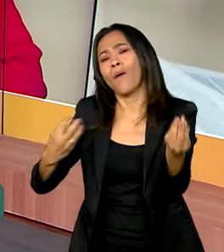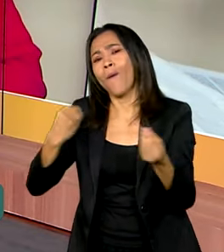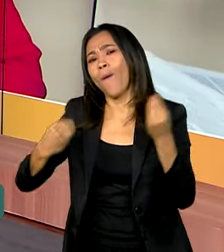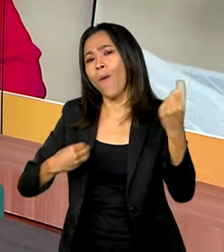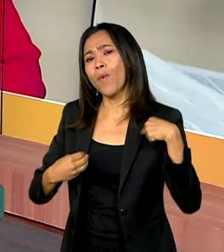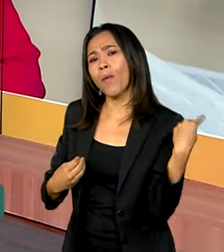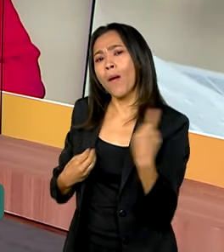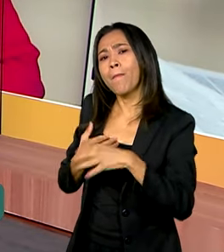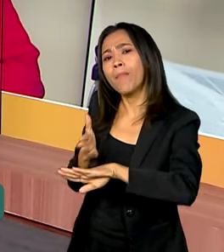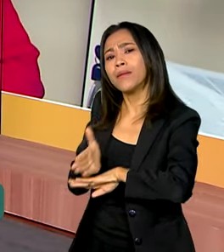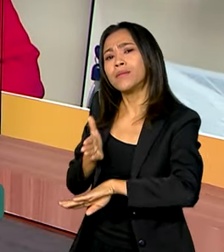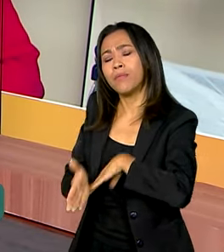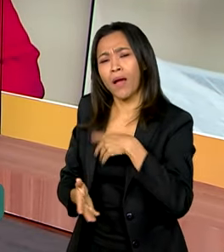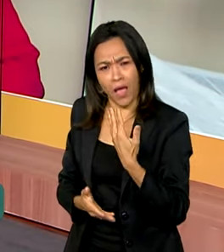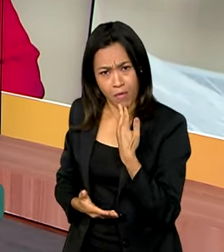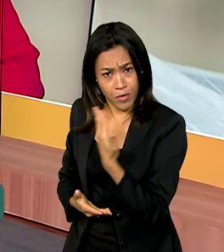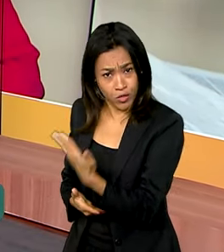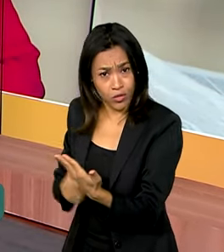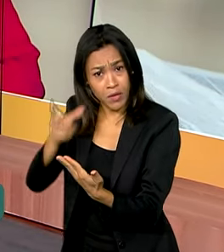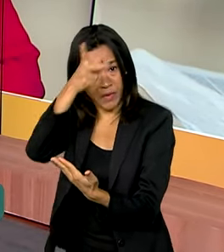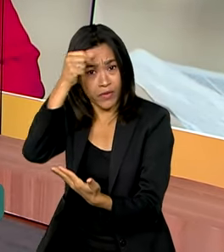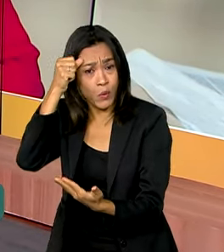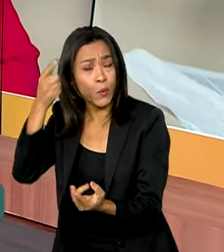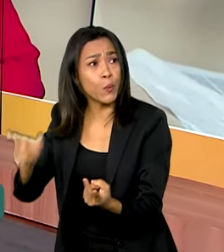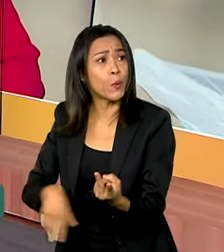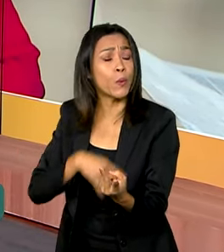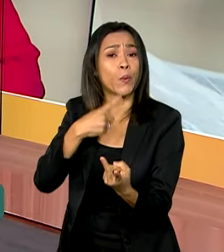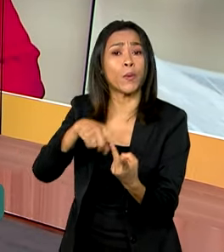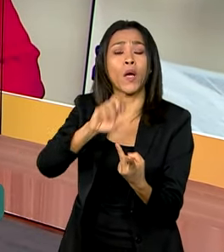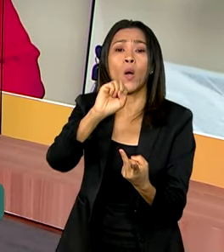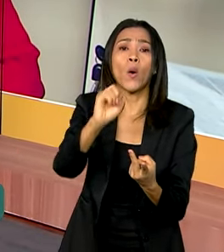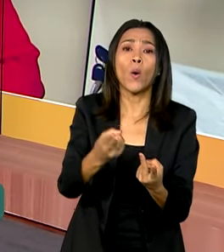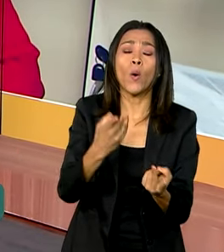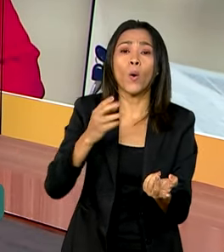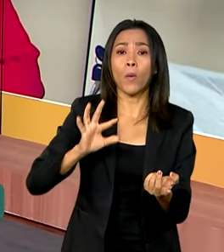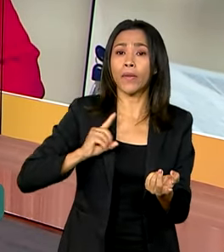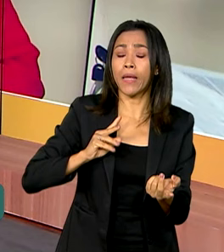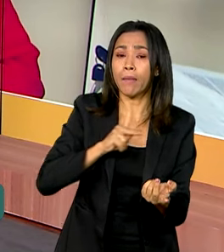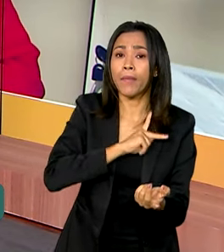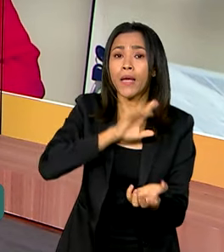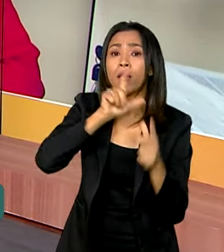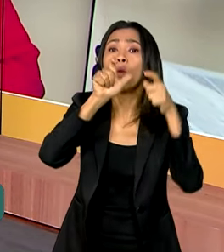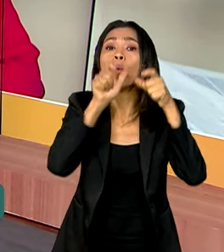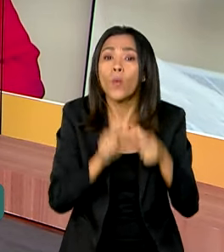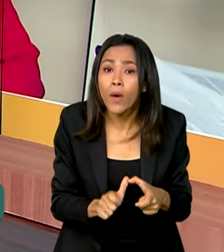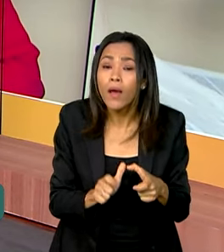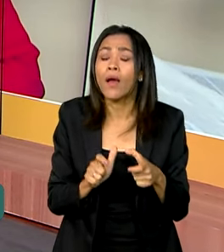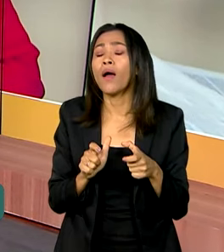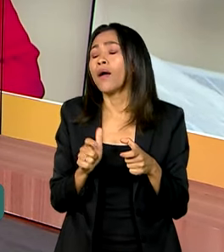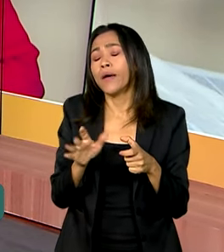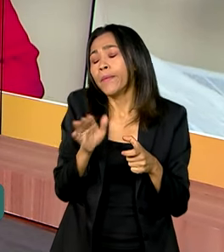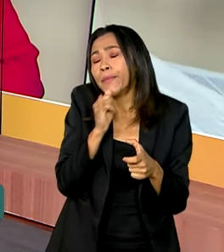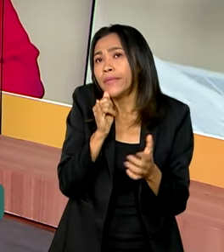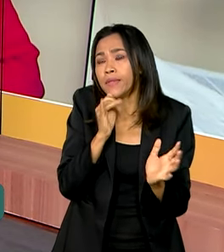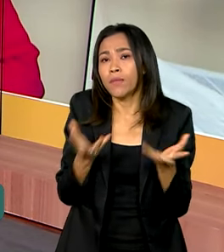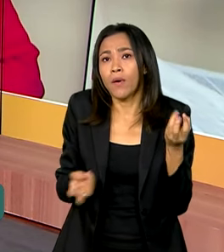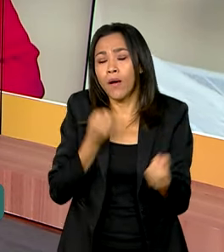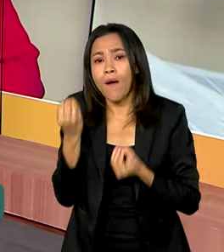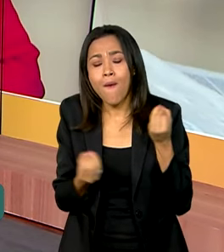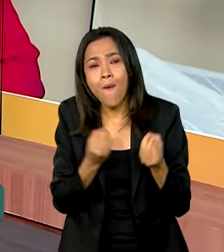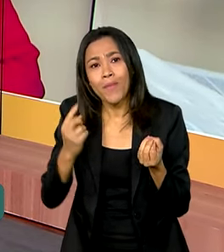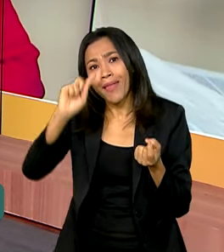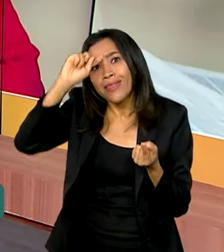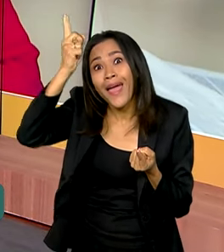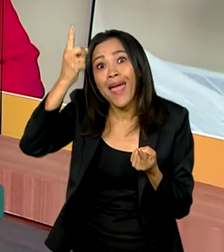Tem que ser um pedido feito a partir da Prefeitura ou por uma Defensoria Pública Local? E como que pode, por exemplo, dar